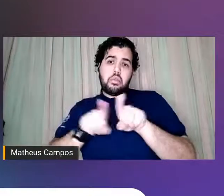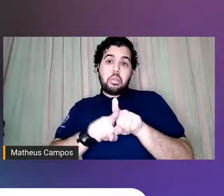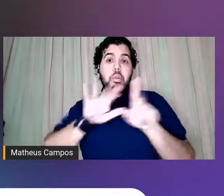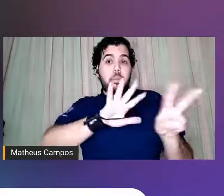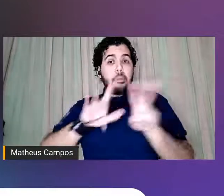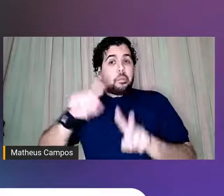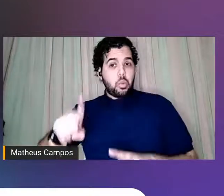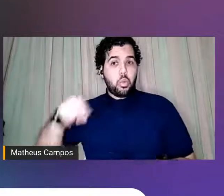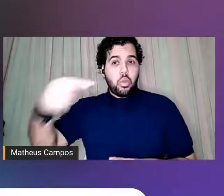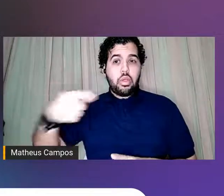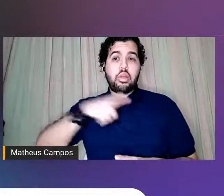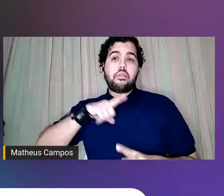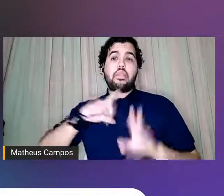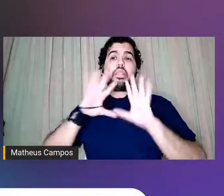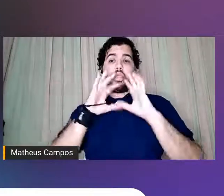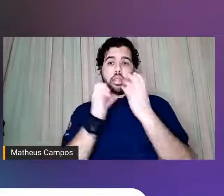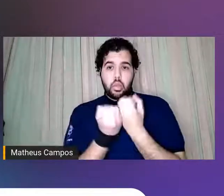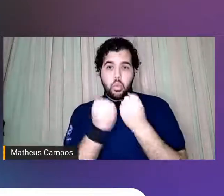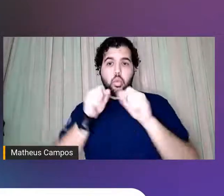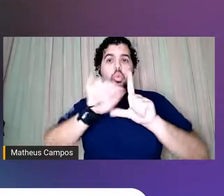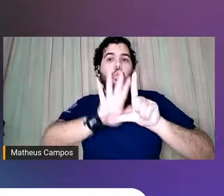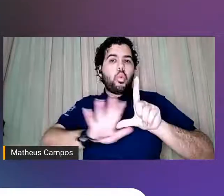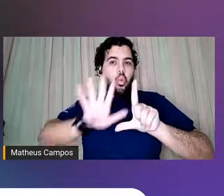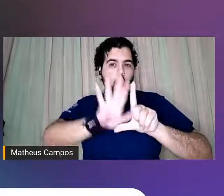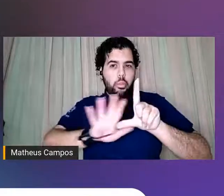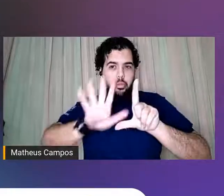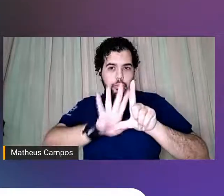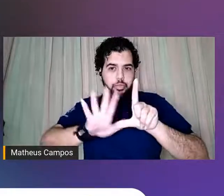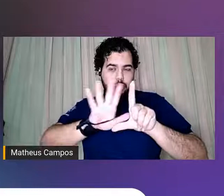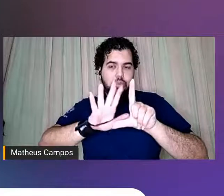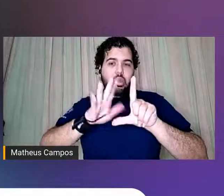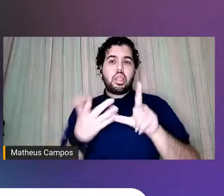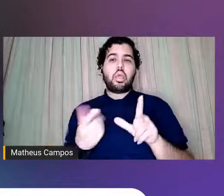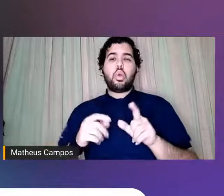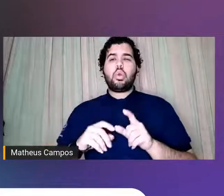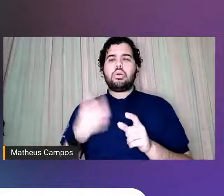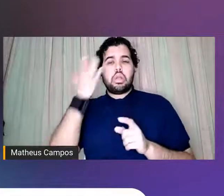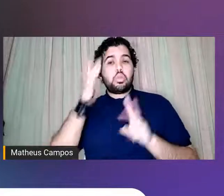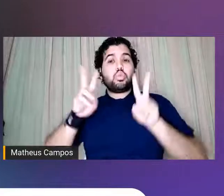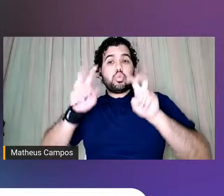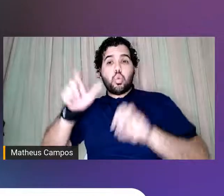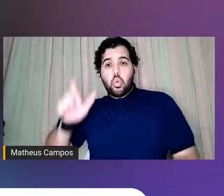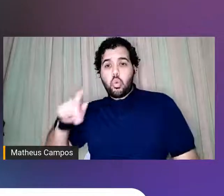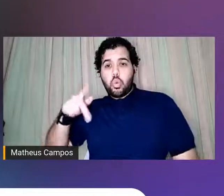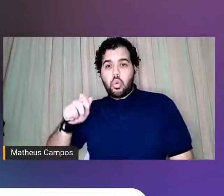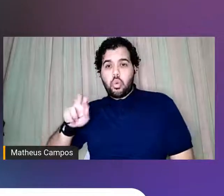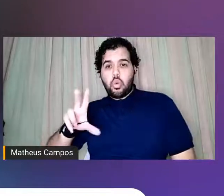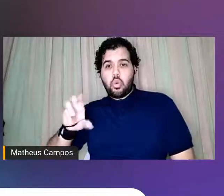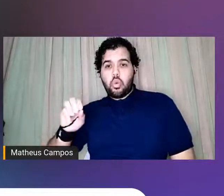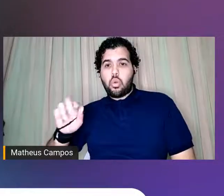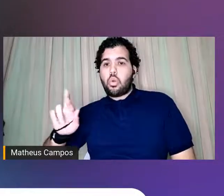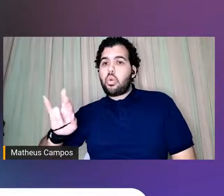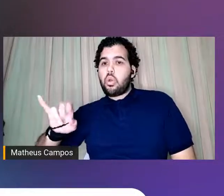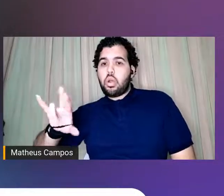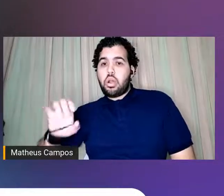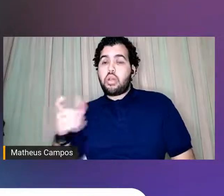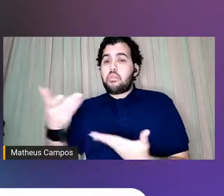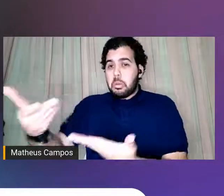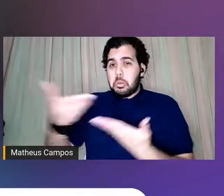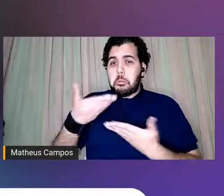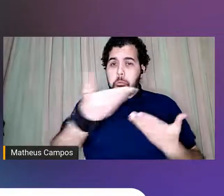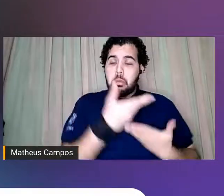a gente vai ter o webinário sobre o Paulo Freire. Então, eu convido a todo mundo a estar de olho na nossa